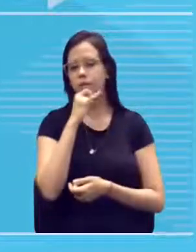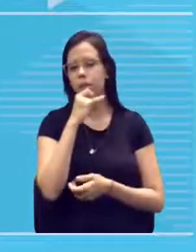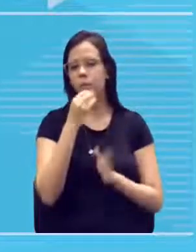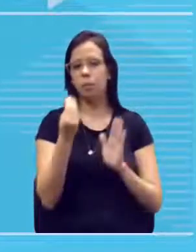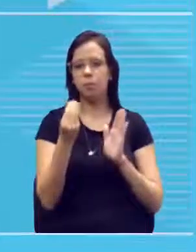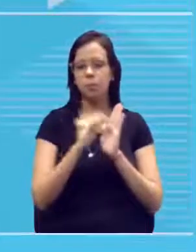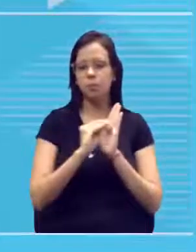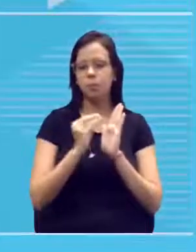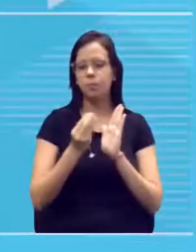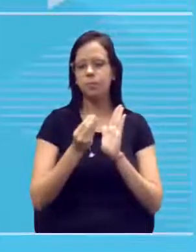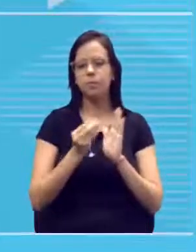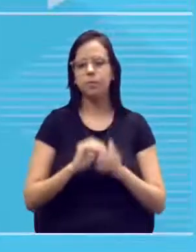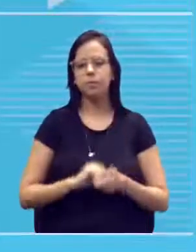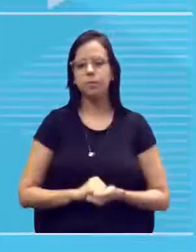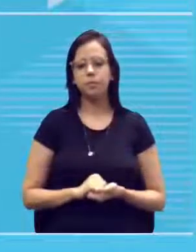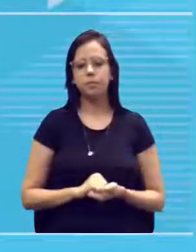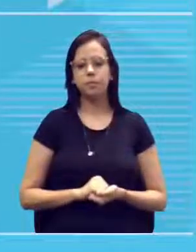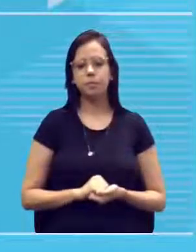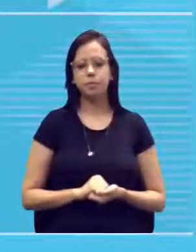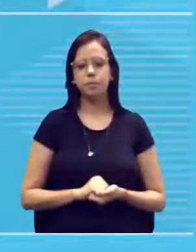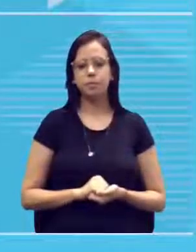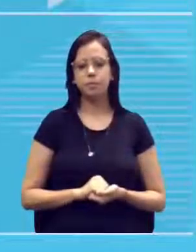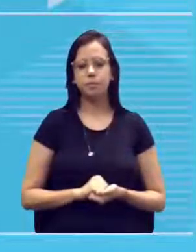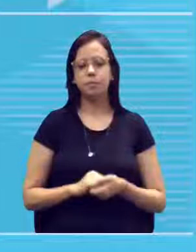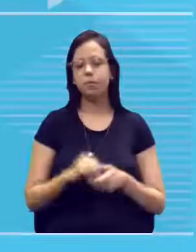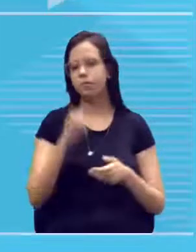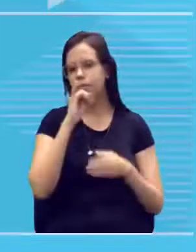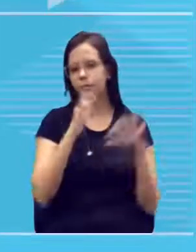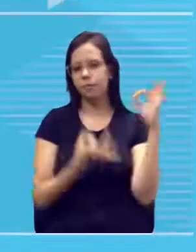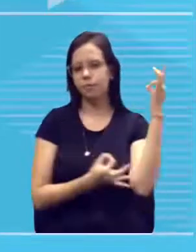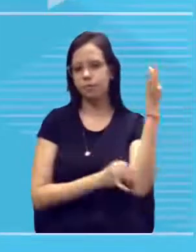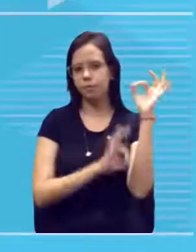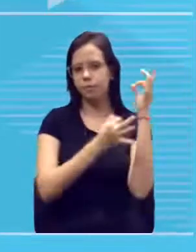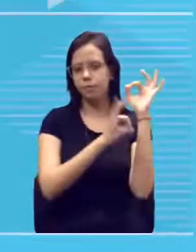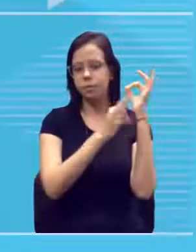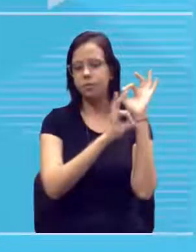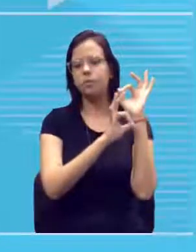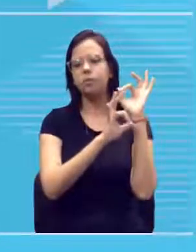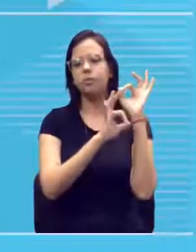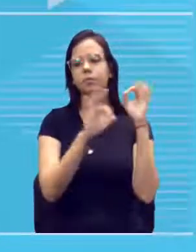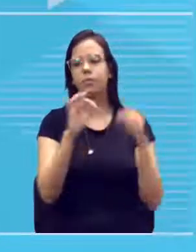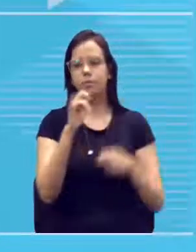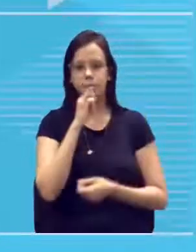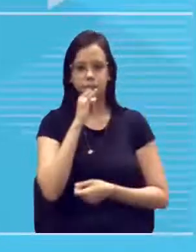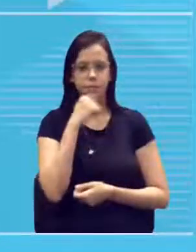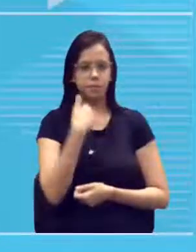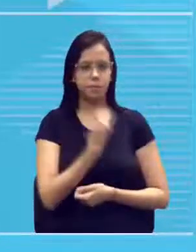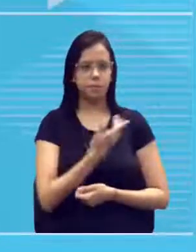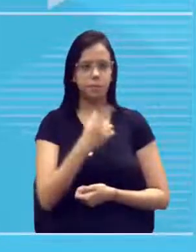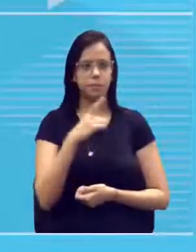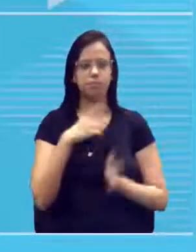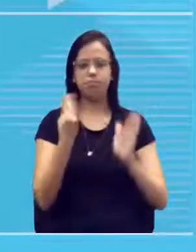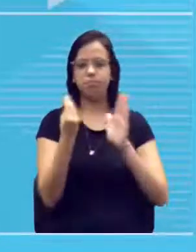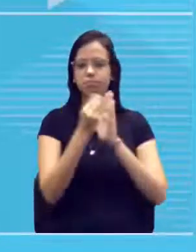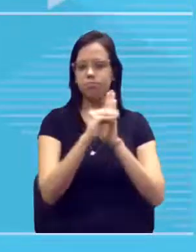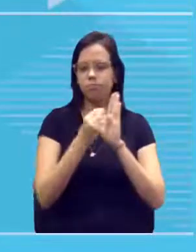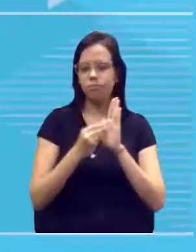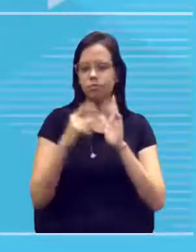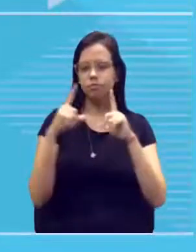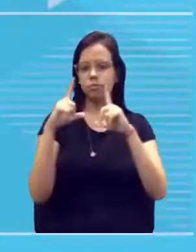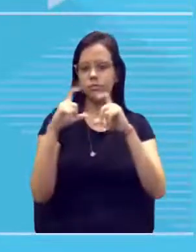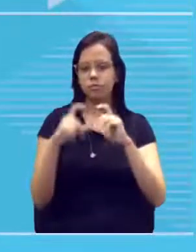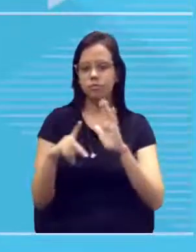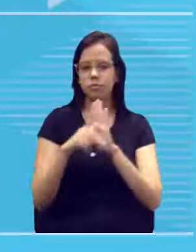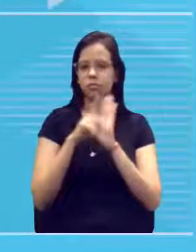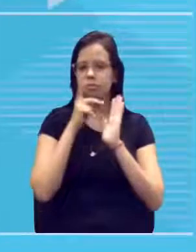árvore genealógica que a gente tem aqui, por exemplo, a gente coloca as fotinhas dos